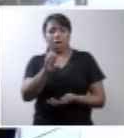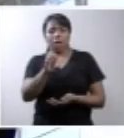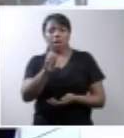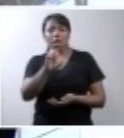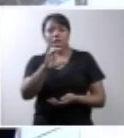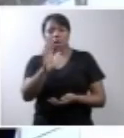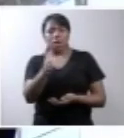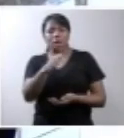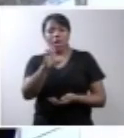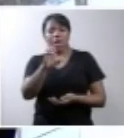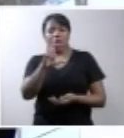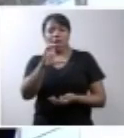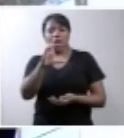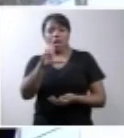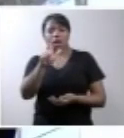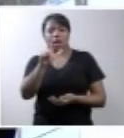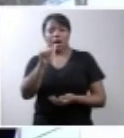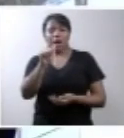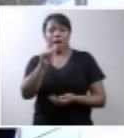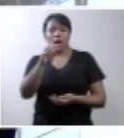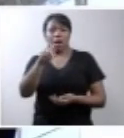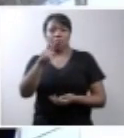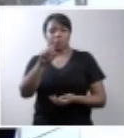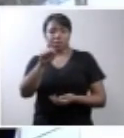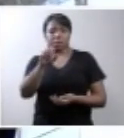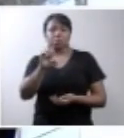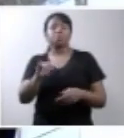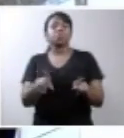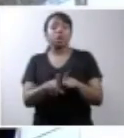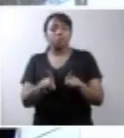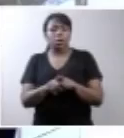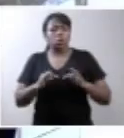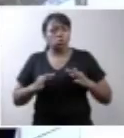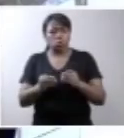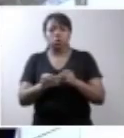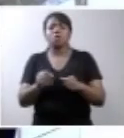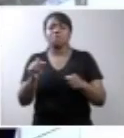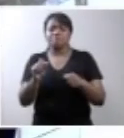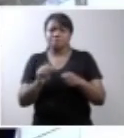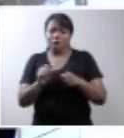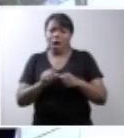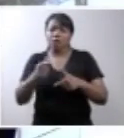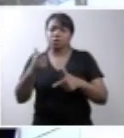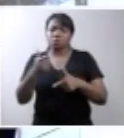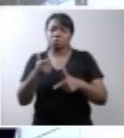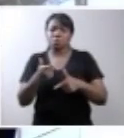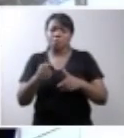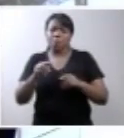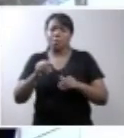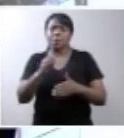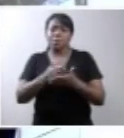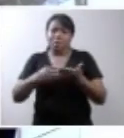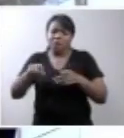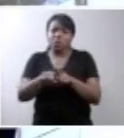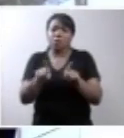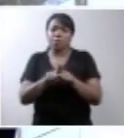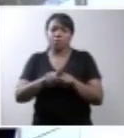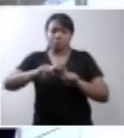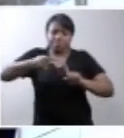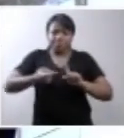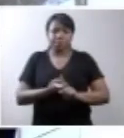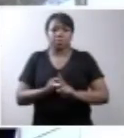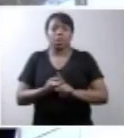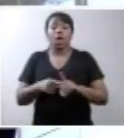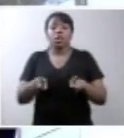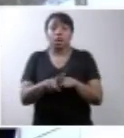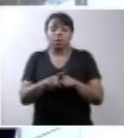-eclâmpsia, acidentes de cordão e apresentações anômalas. Tudo isso faz parte da gravidez gemelar. Devido aos avanços da